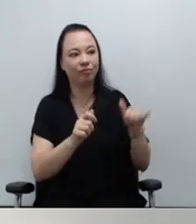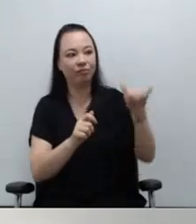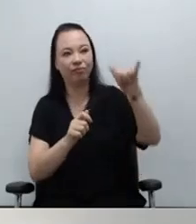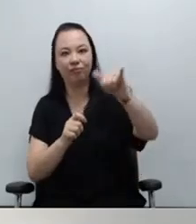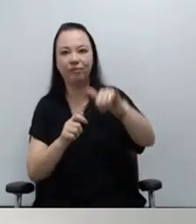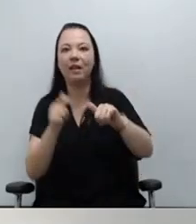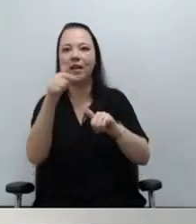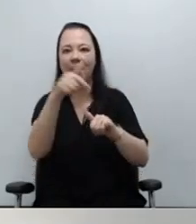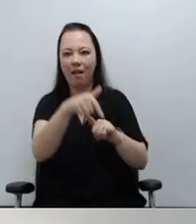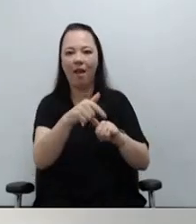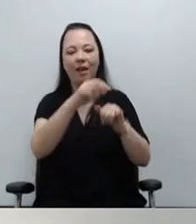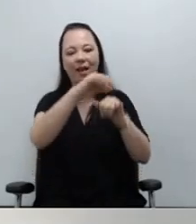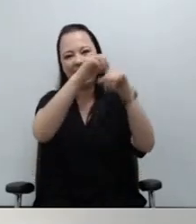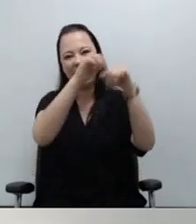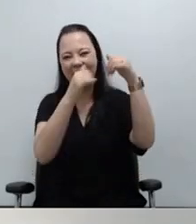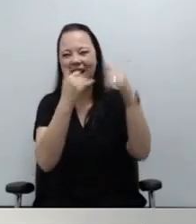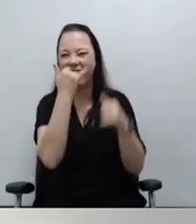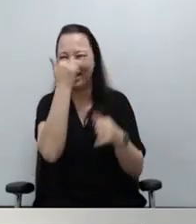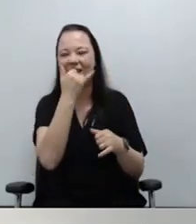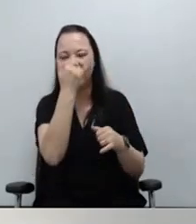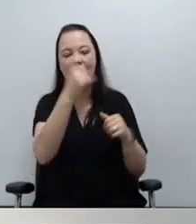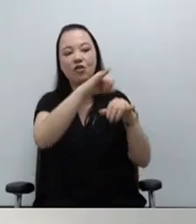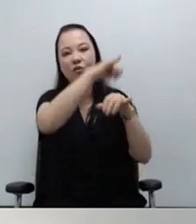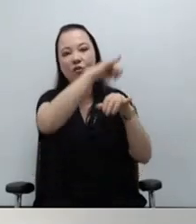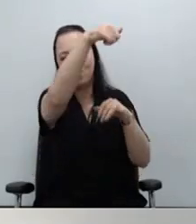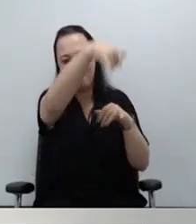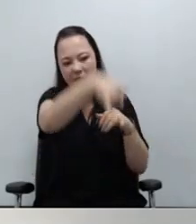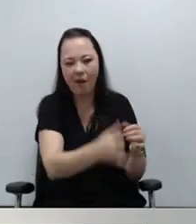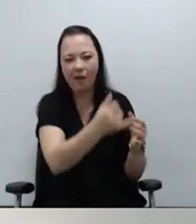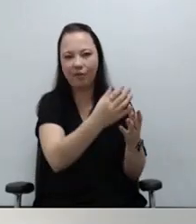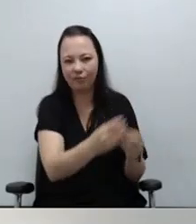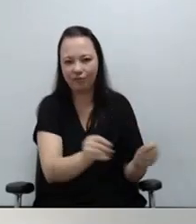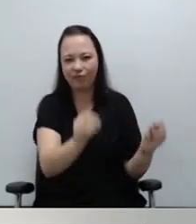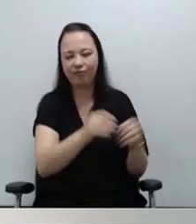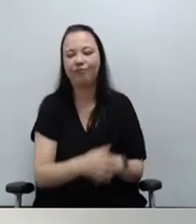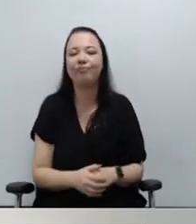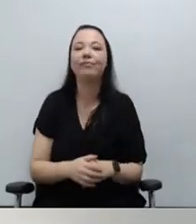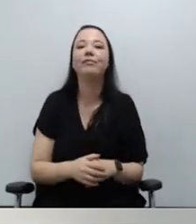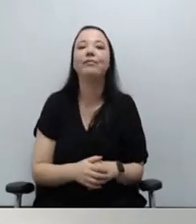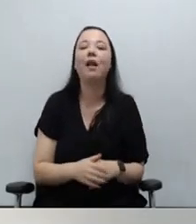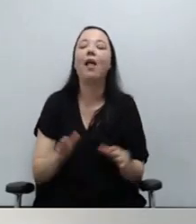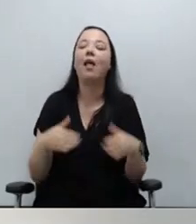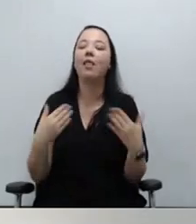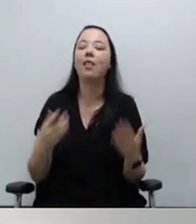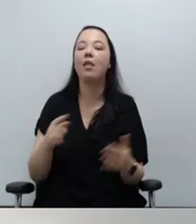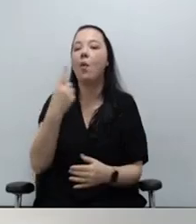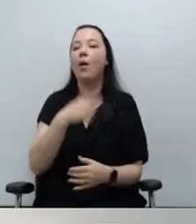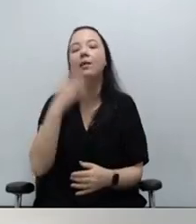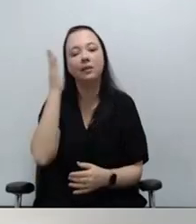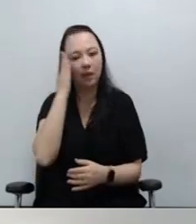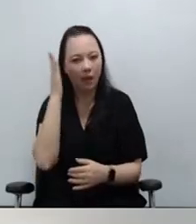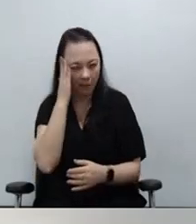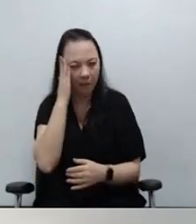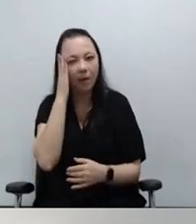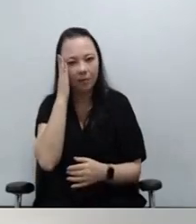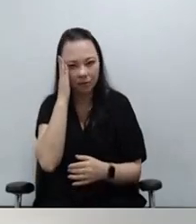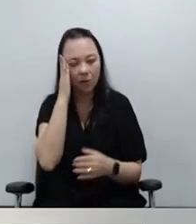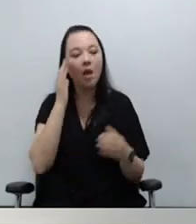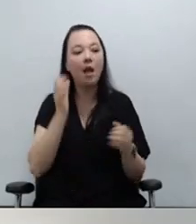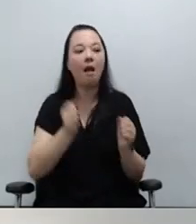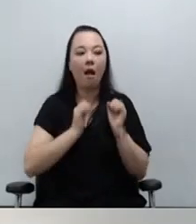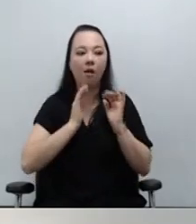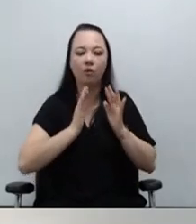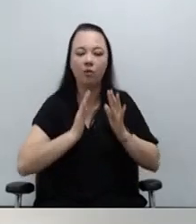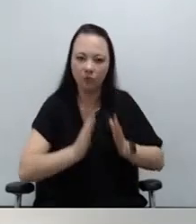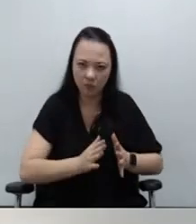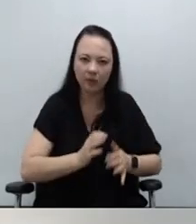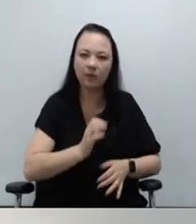Gostaríamos de reafirmar a nossa solidariedade e compromisso com essas famílias. Reconhecemos que a atuação da Defensoria Pública do Estado de São Paulo